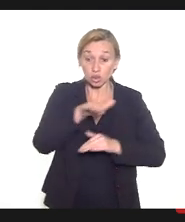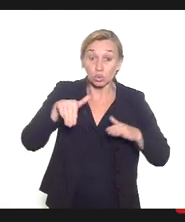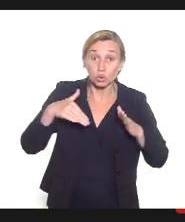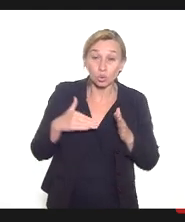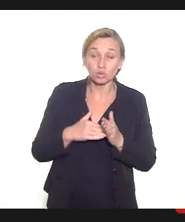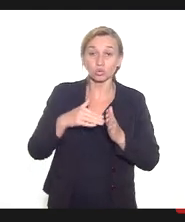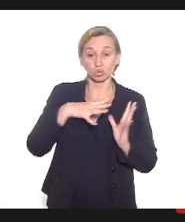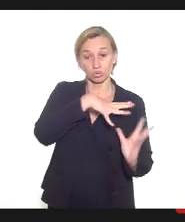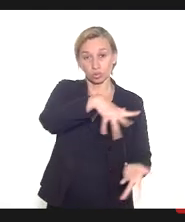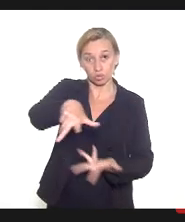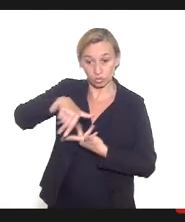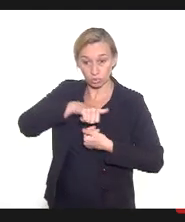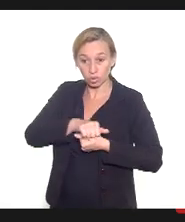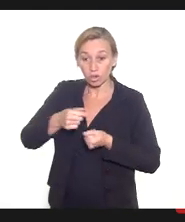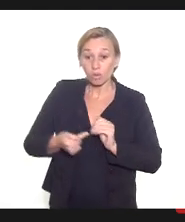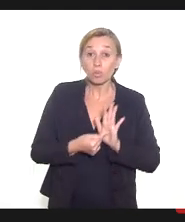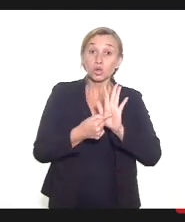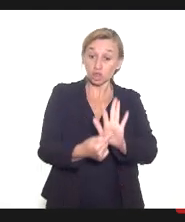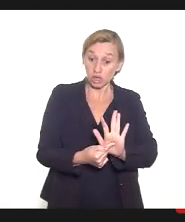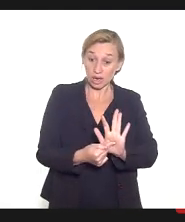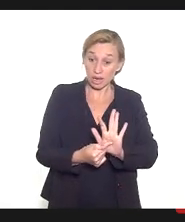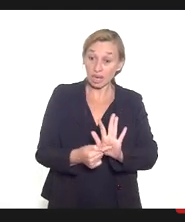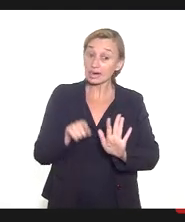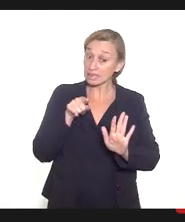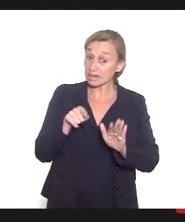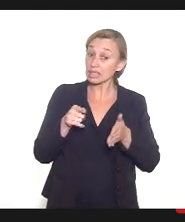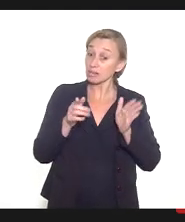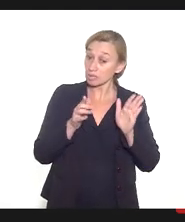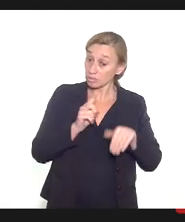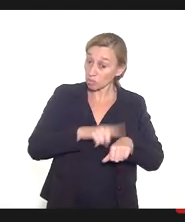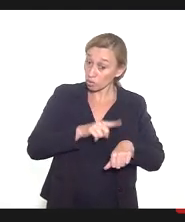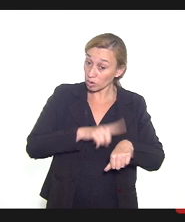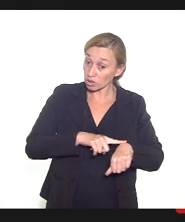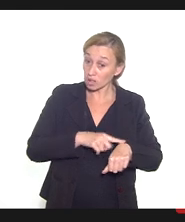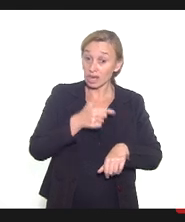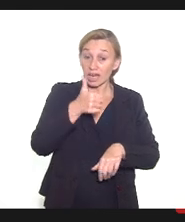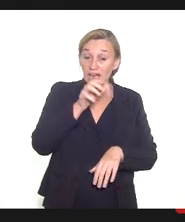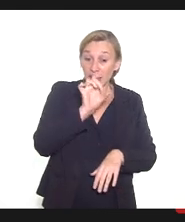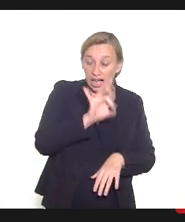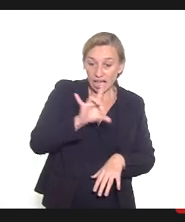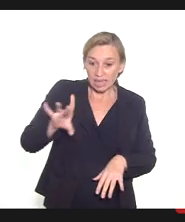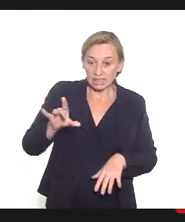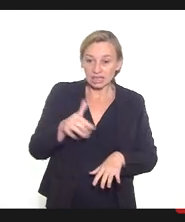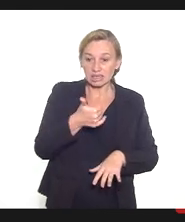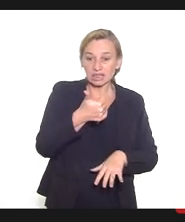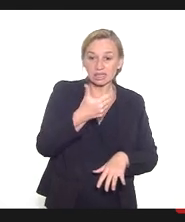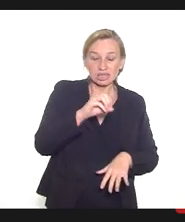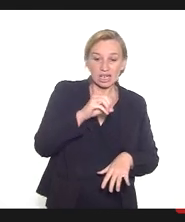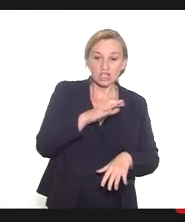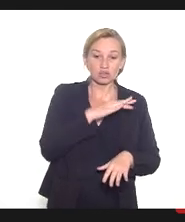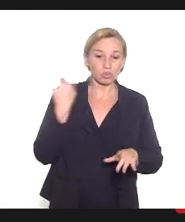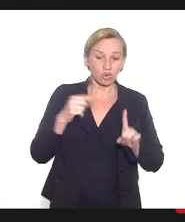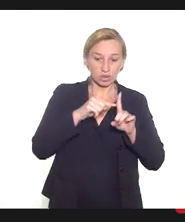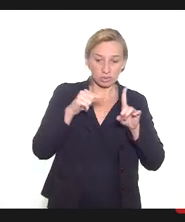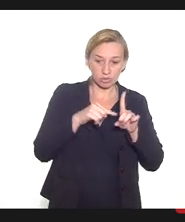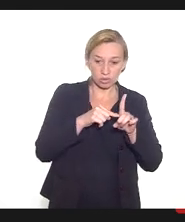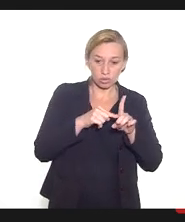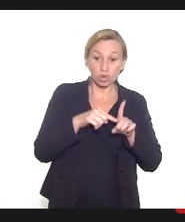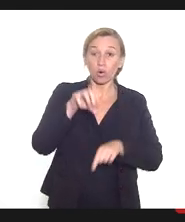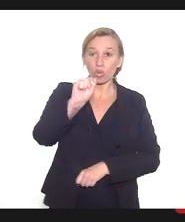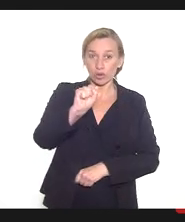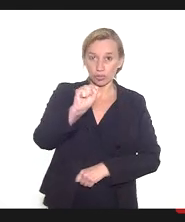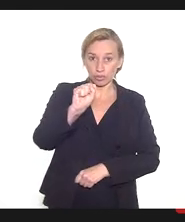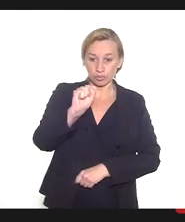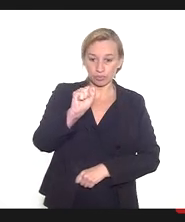o mundo, demonstrar que, naquele momento, de cada 10 mortes maternas por Covid-19 no mundo, oito